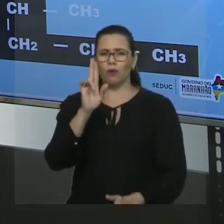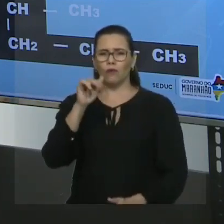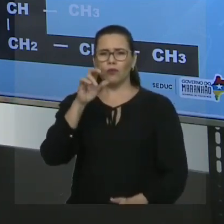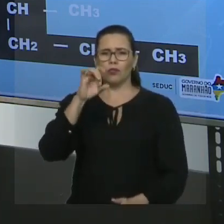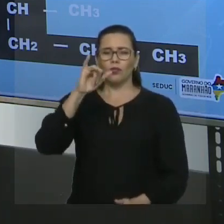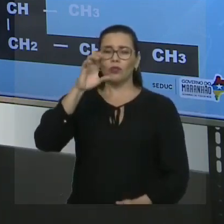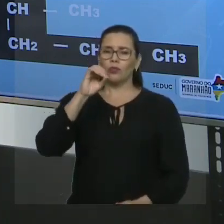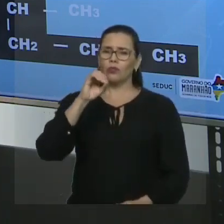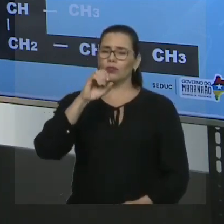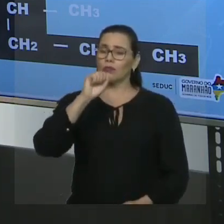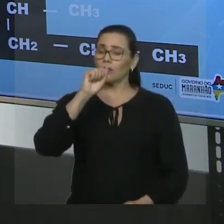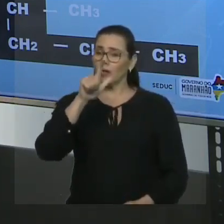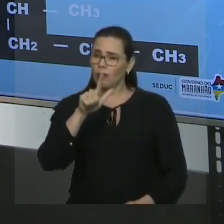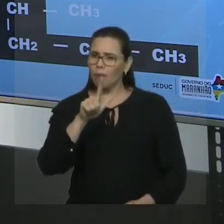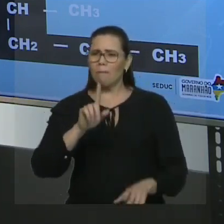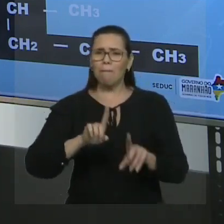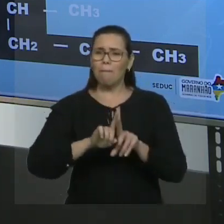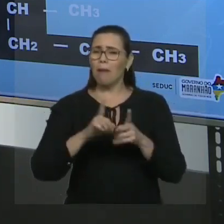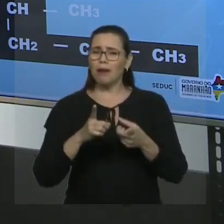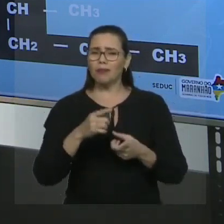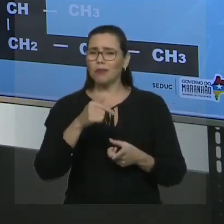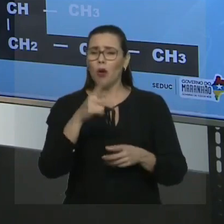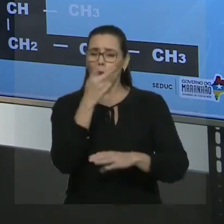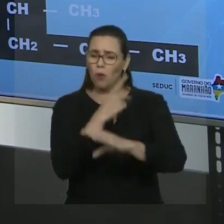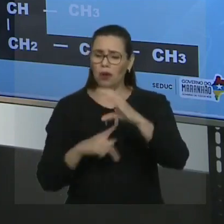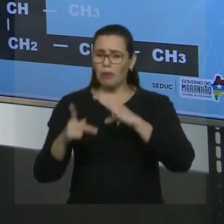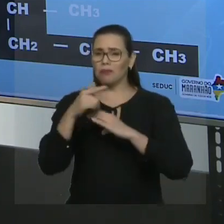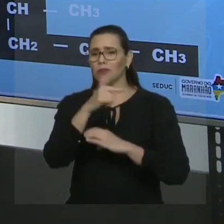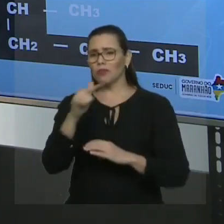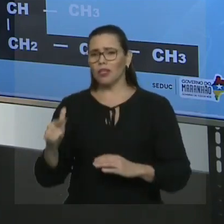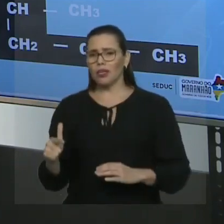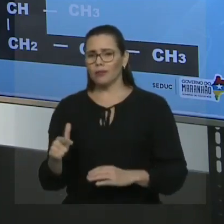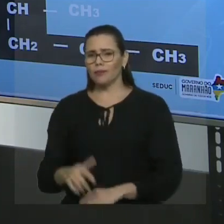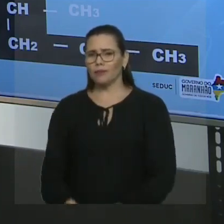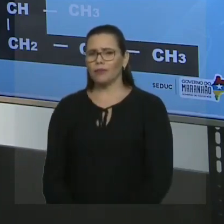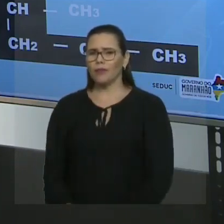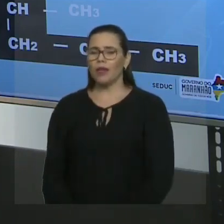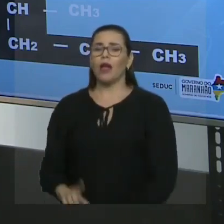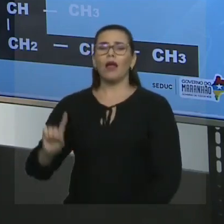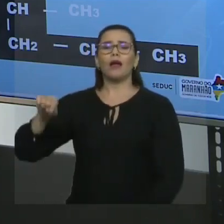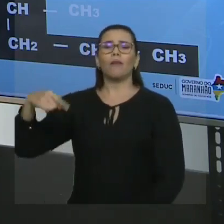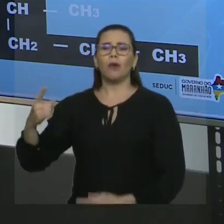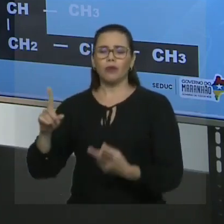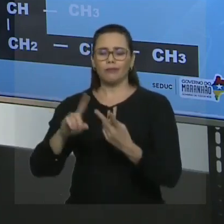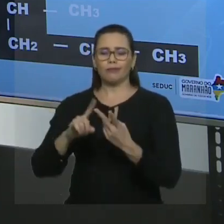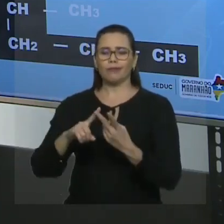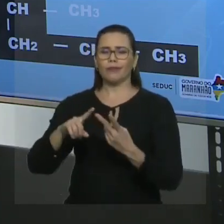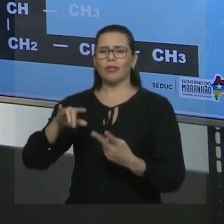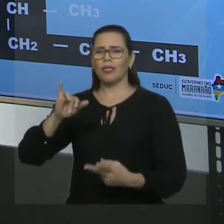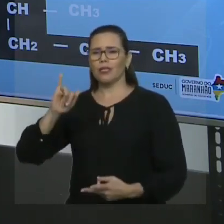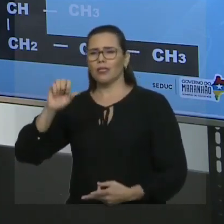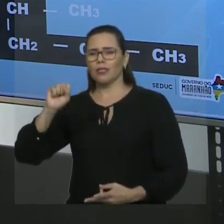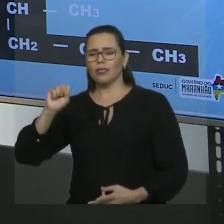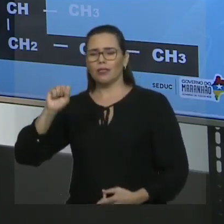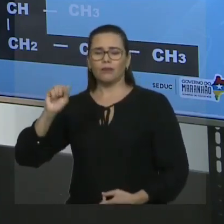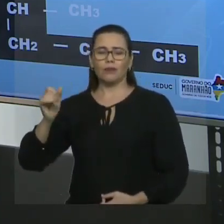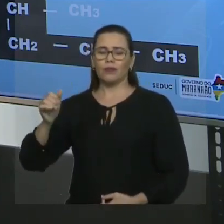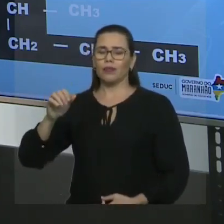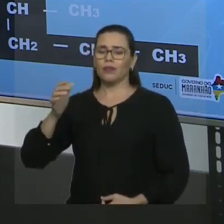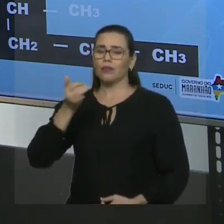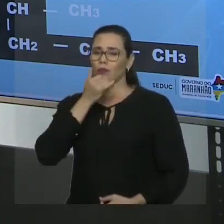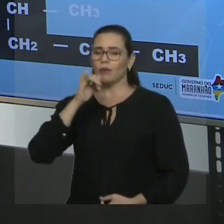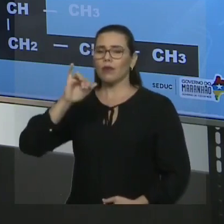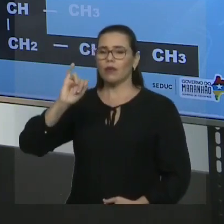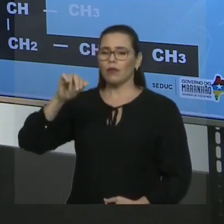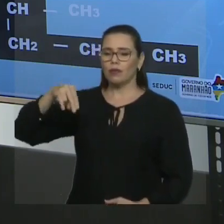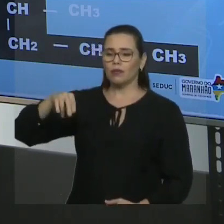hidrocarboneto não tem, você passa para o segundo critério. Insaturação. Tem insaturação? No nosso exemplo, tem. Então, você vai numerar da